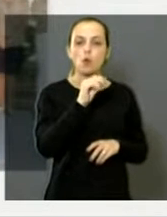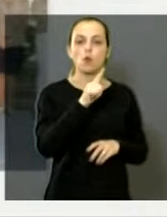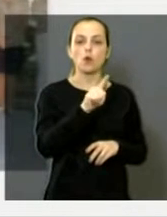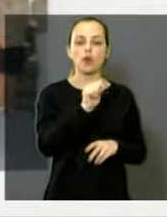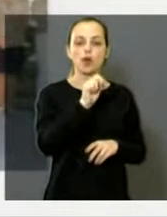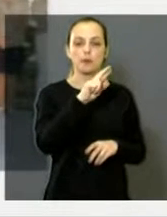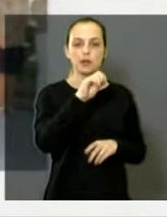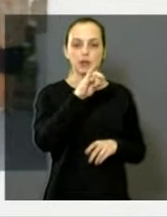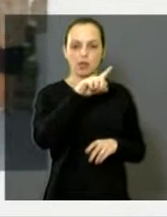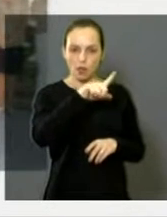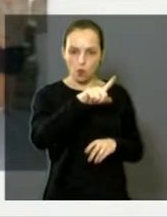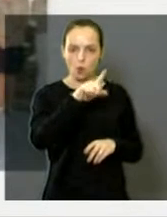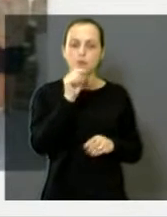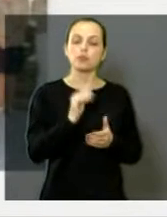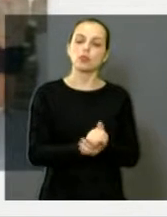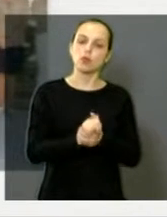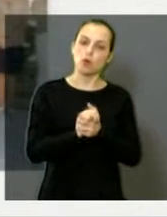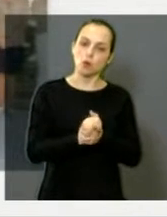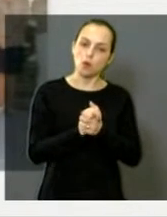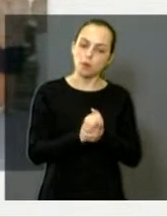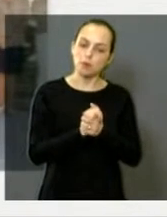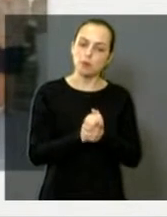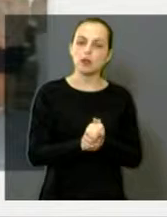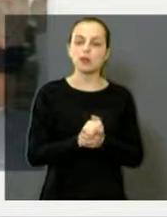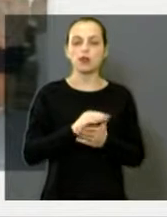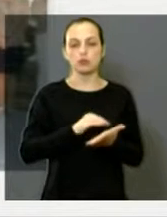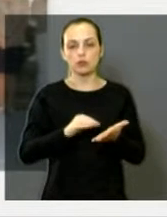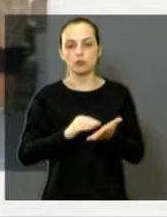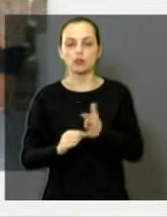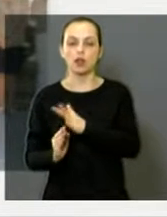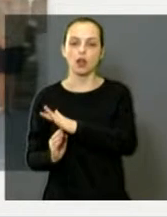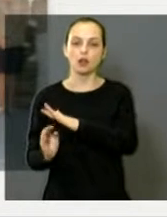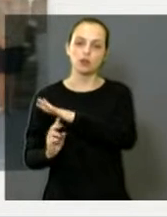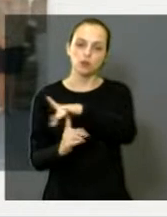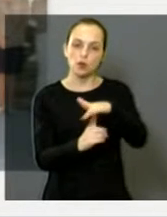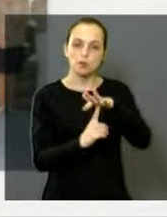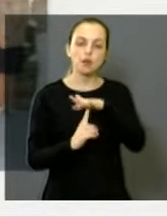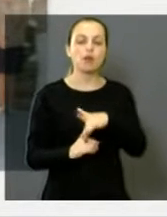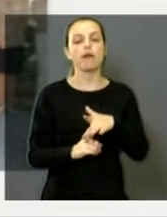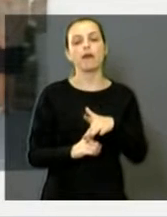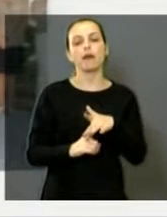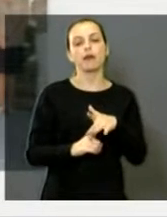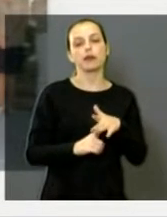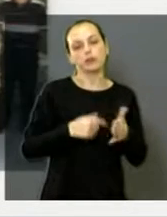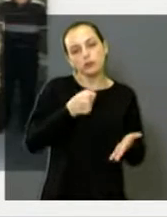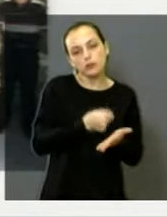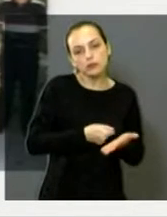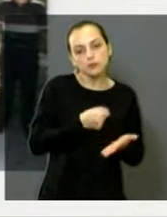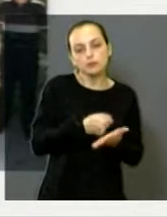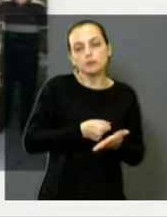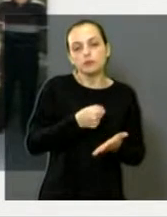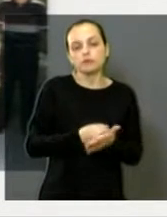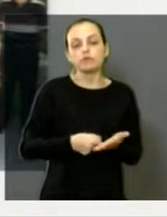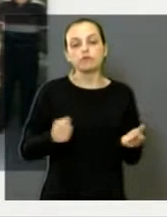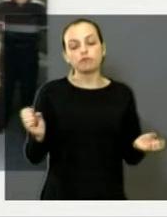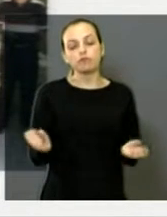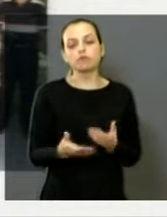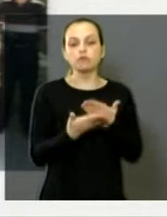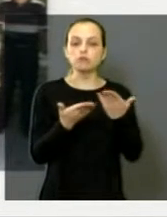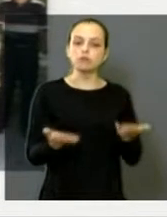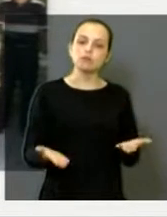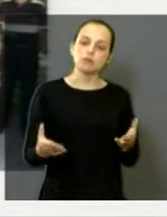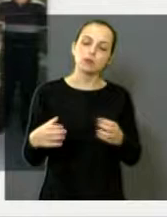Tenho que cumprimentar o secretário de meio ambiente, o Zé Antônio, que se dedicou. Enfim, toda essa